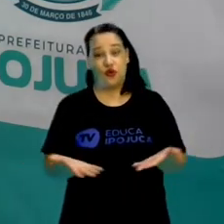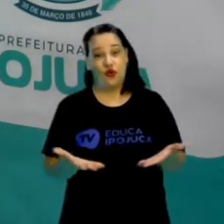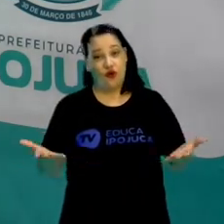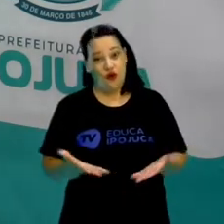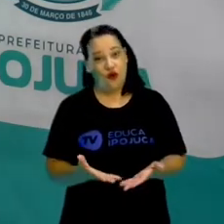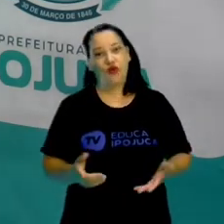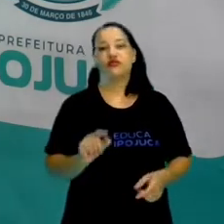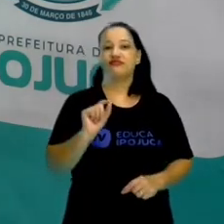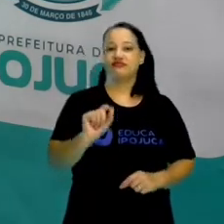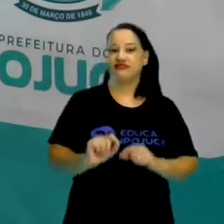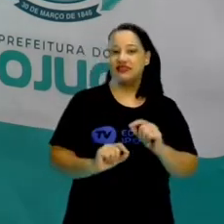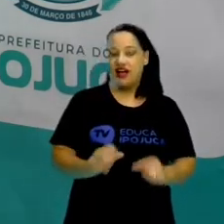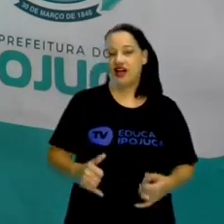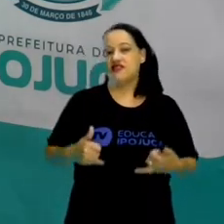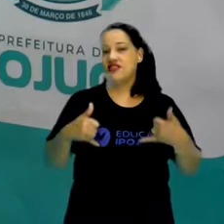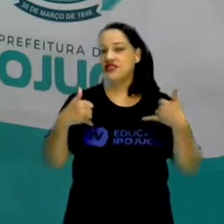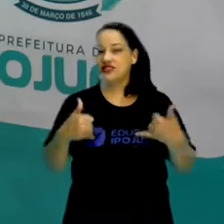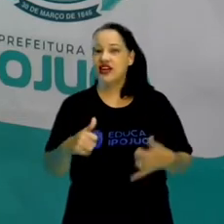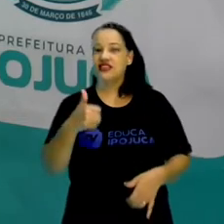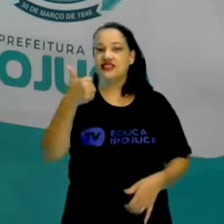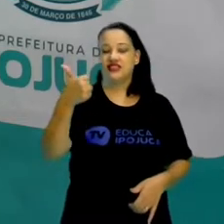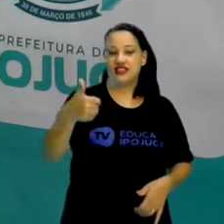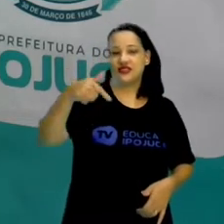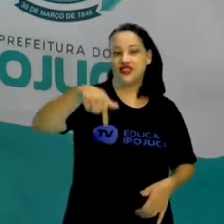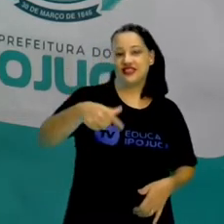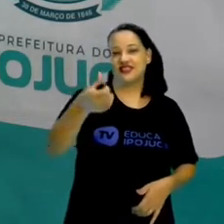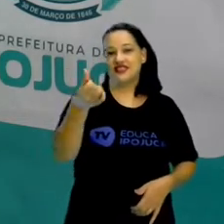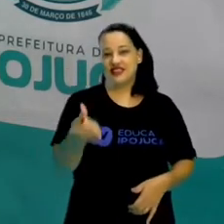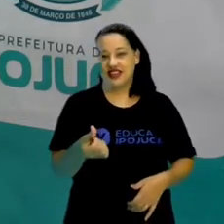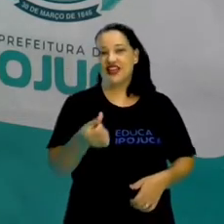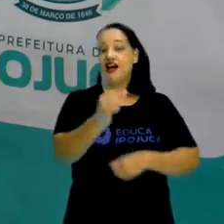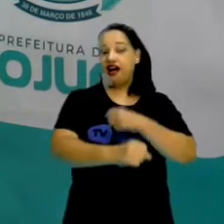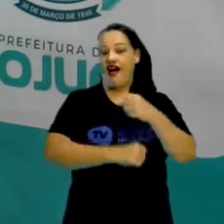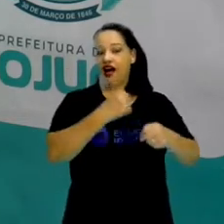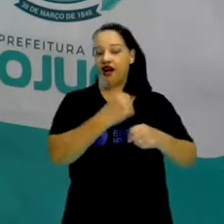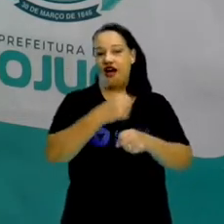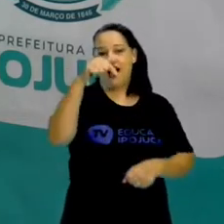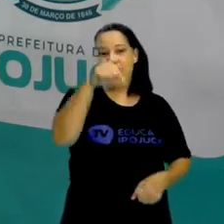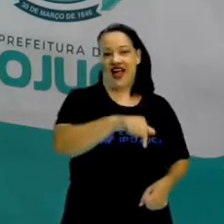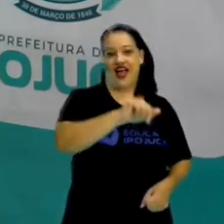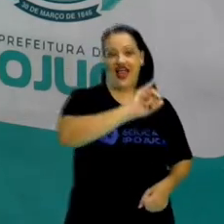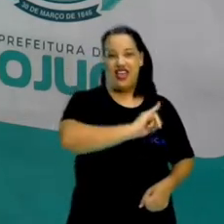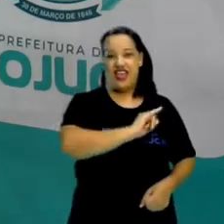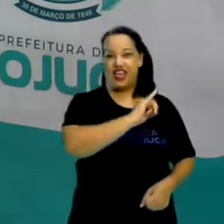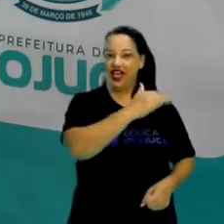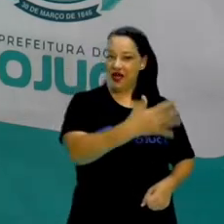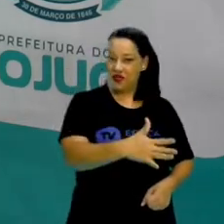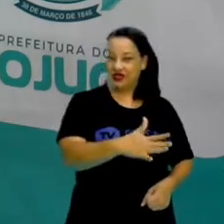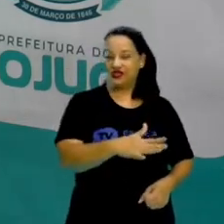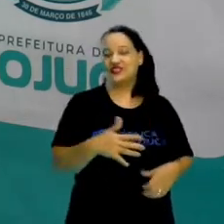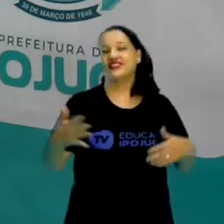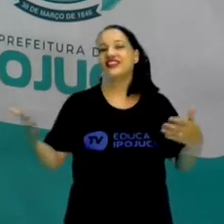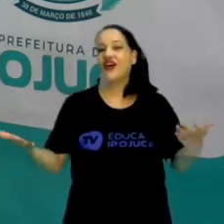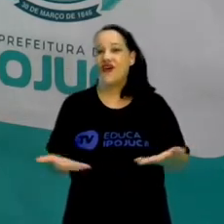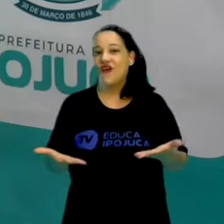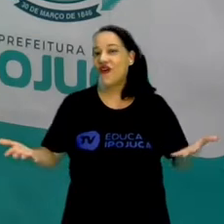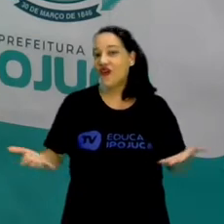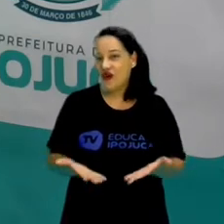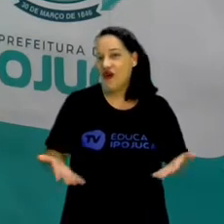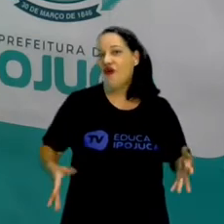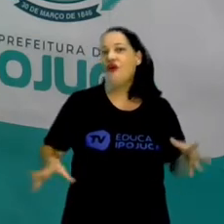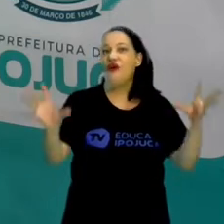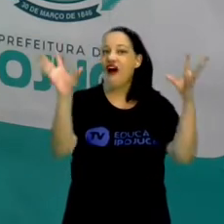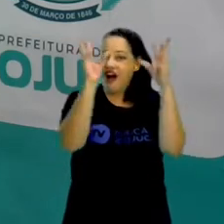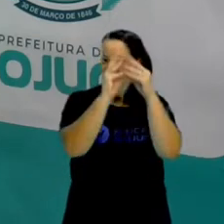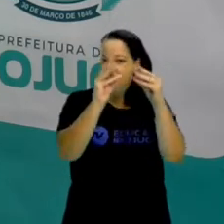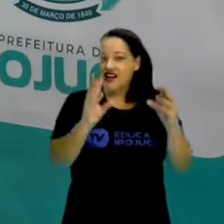os 176 anos do Ipojuca, certo? E por isso nós vamos fazer um pequeno apanhado aqui da